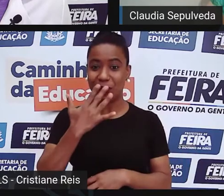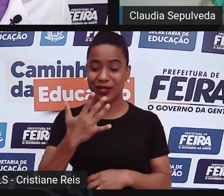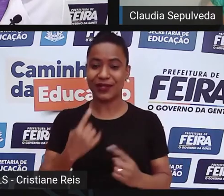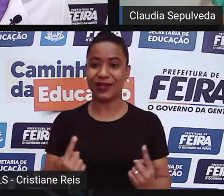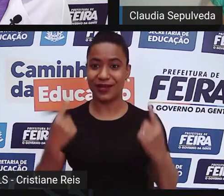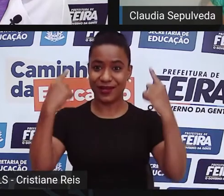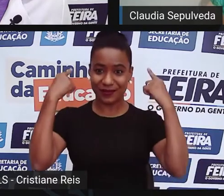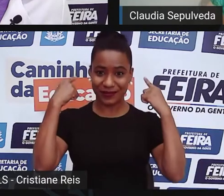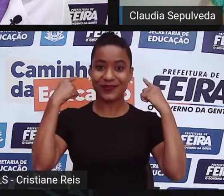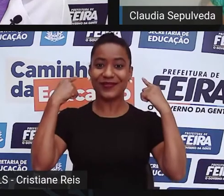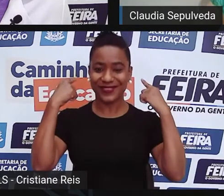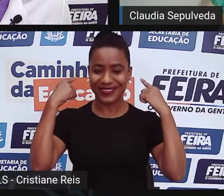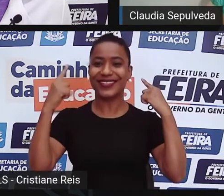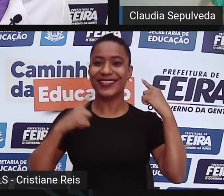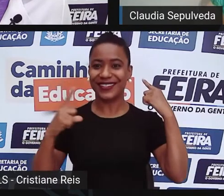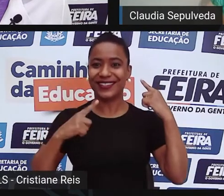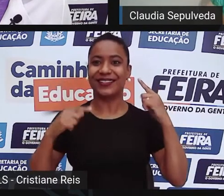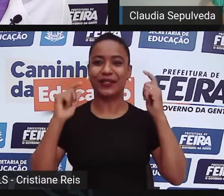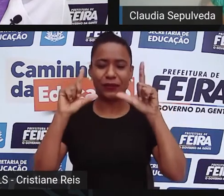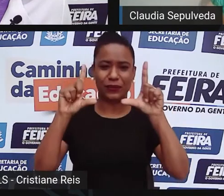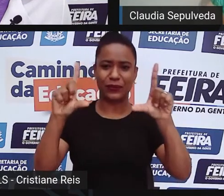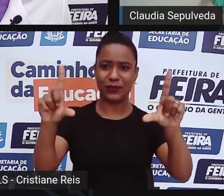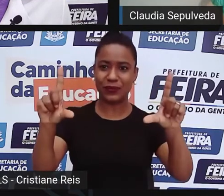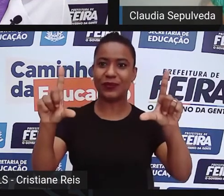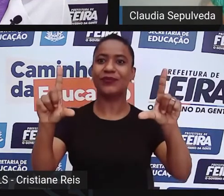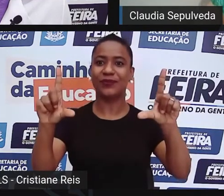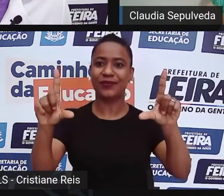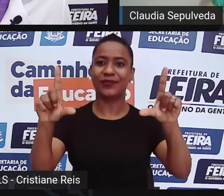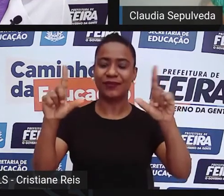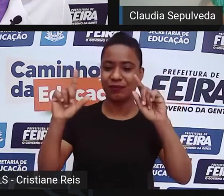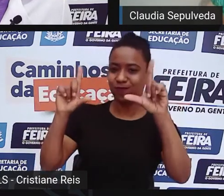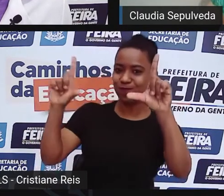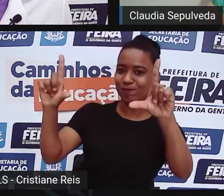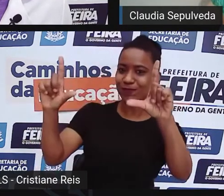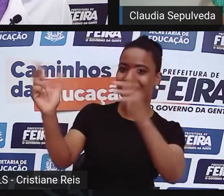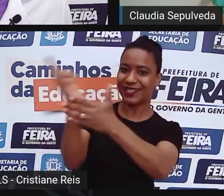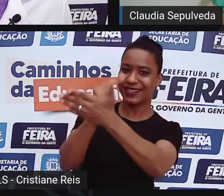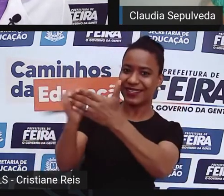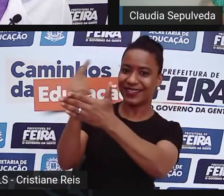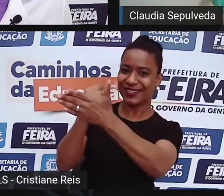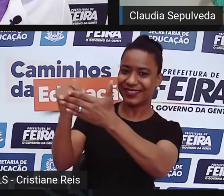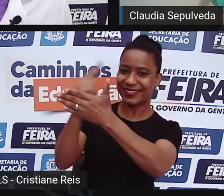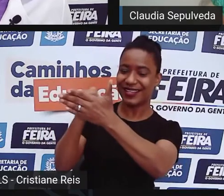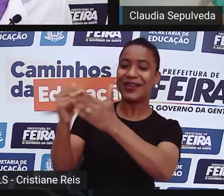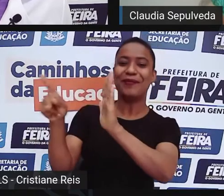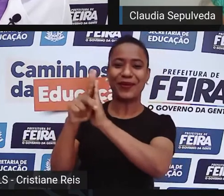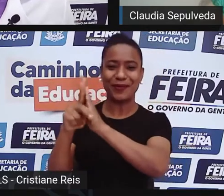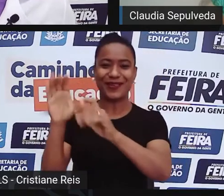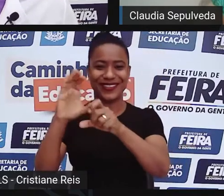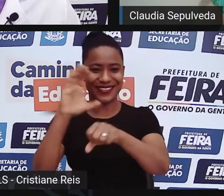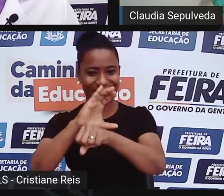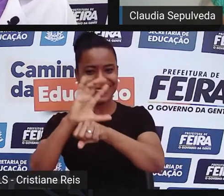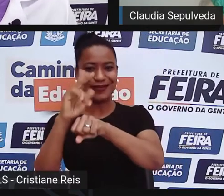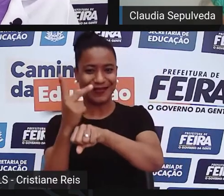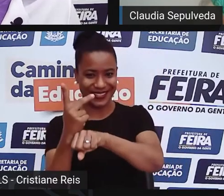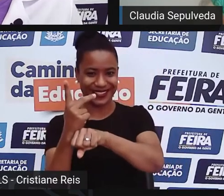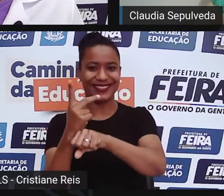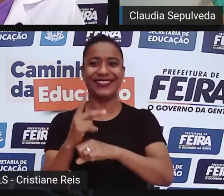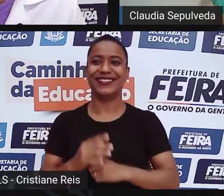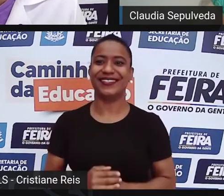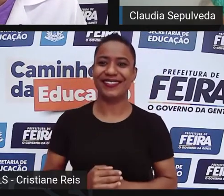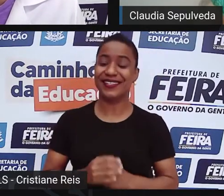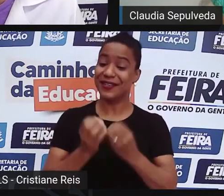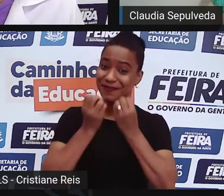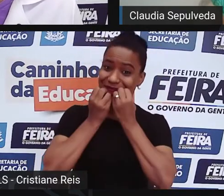um painel com um casario, como é a arte aqui da chapada diamantina. Beleza. Estou muito